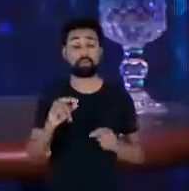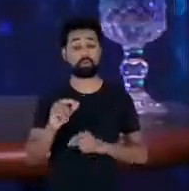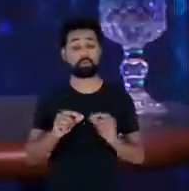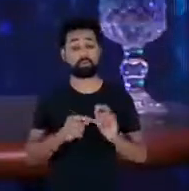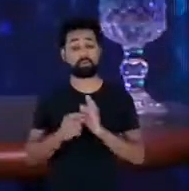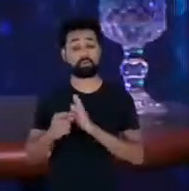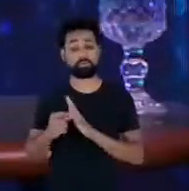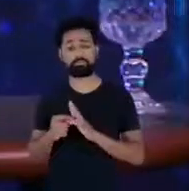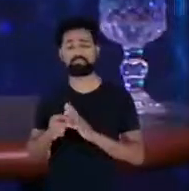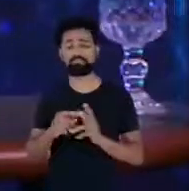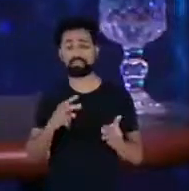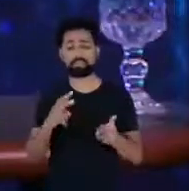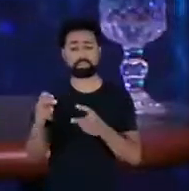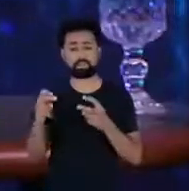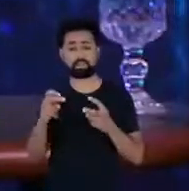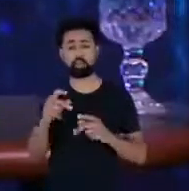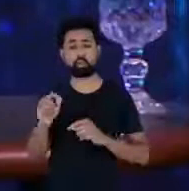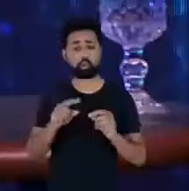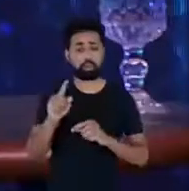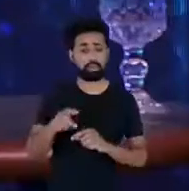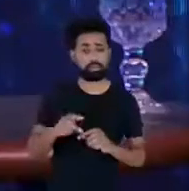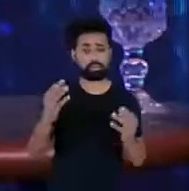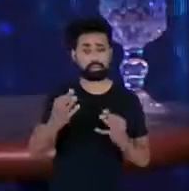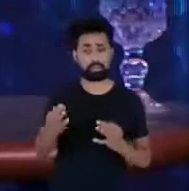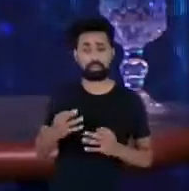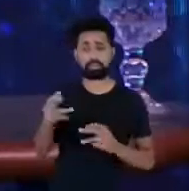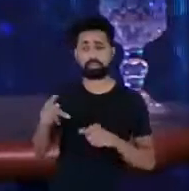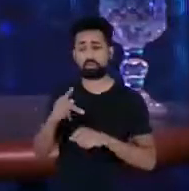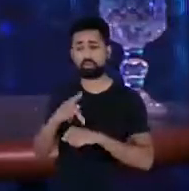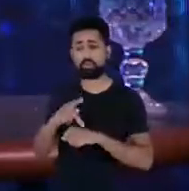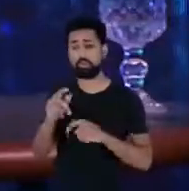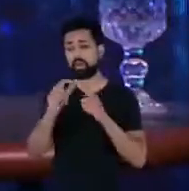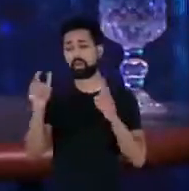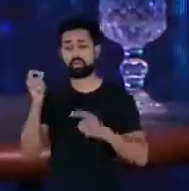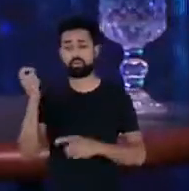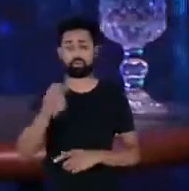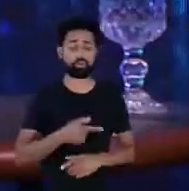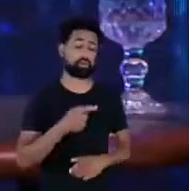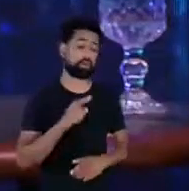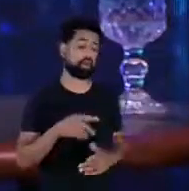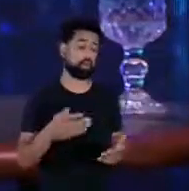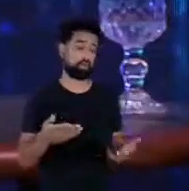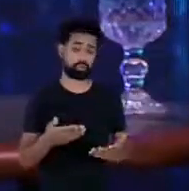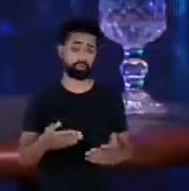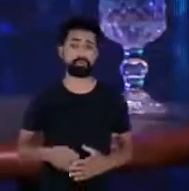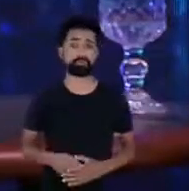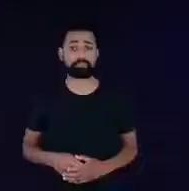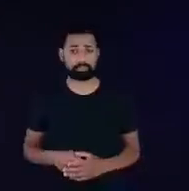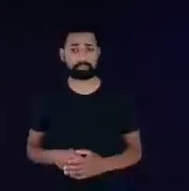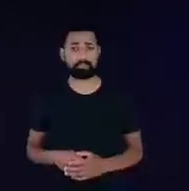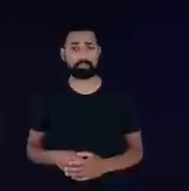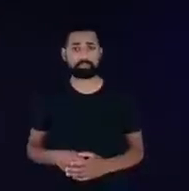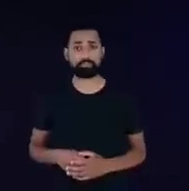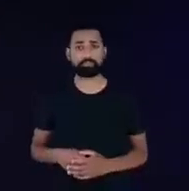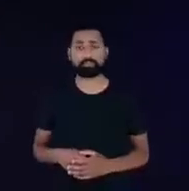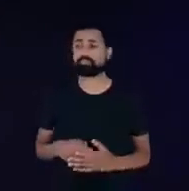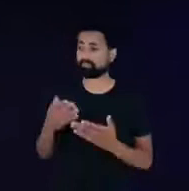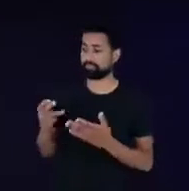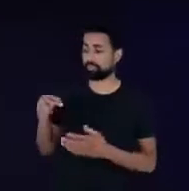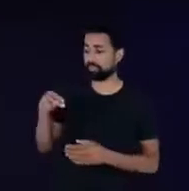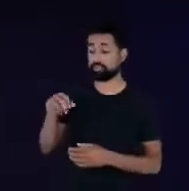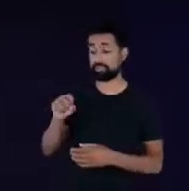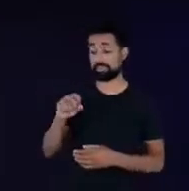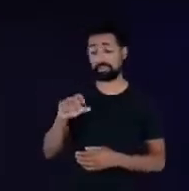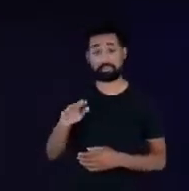percepção do que é eficiência energética num país muito maior do que de fato é hoje Nacife eu vou